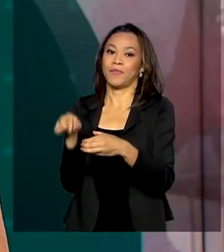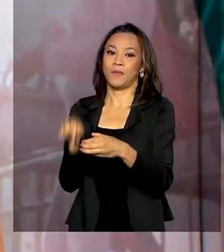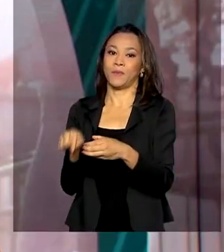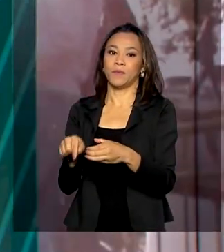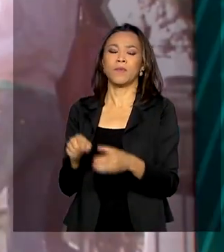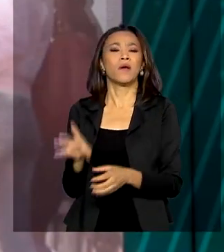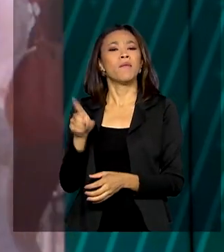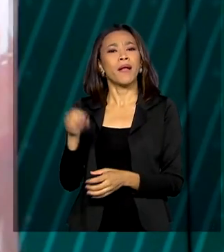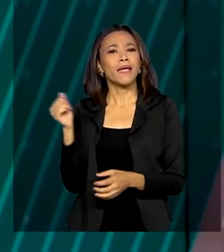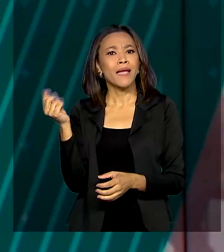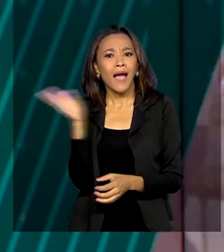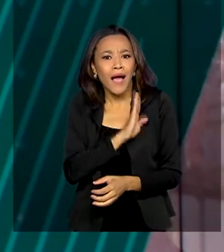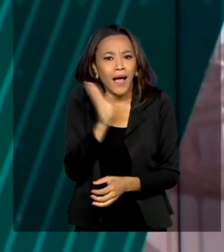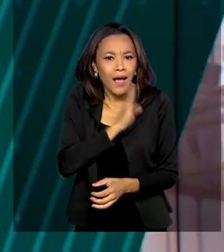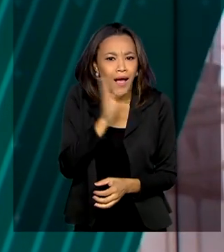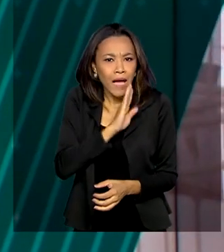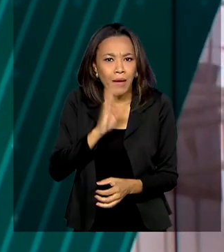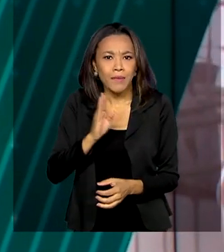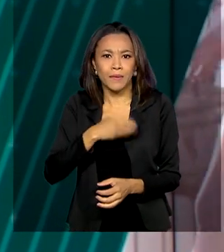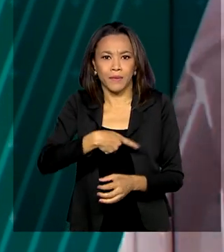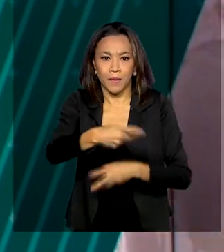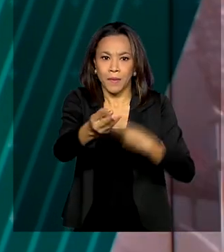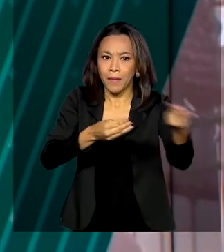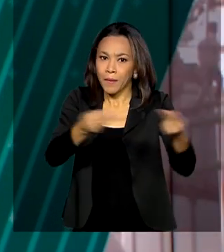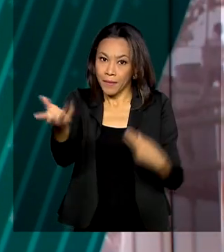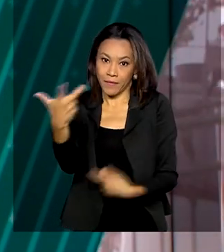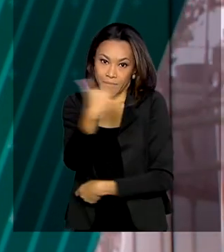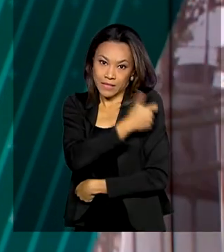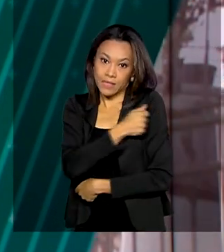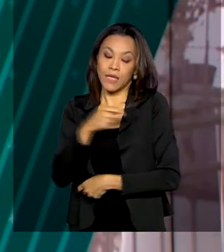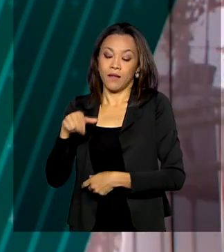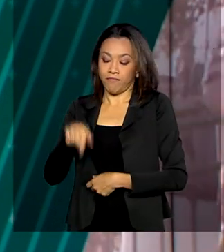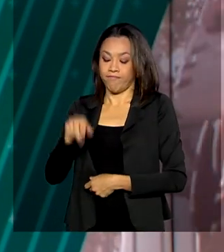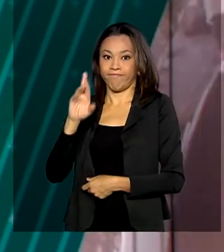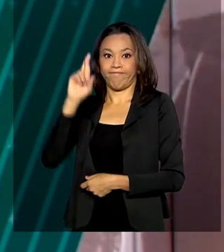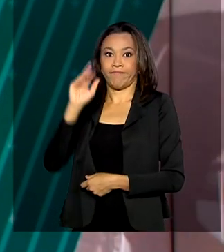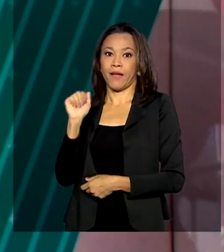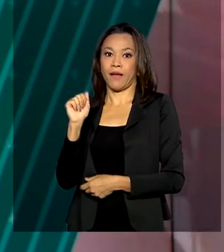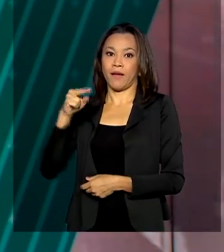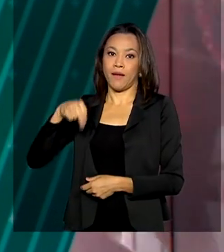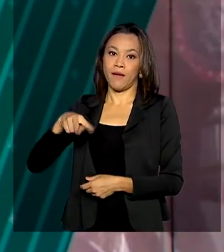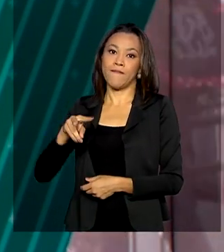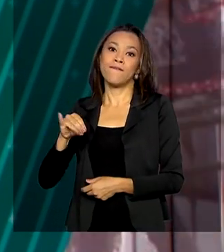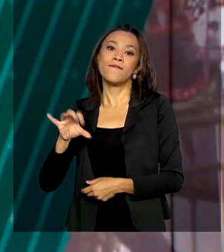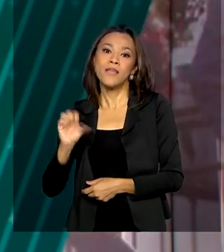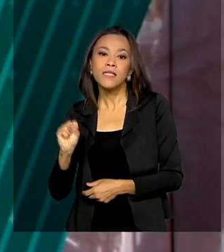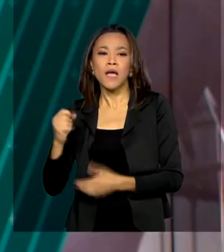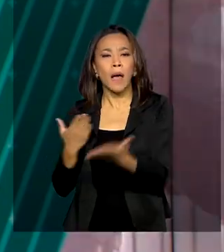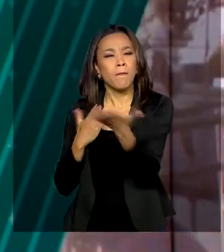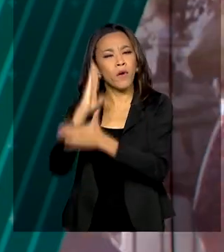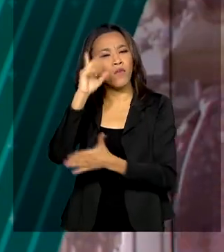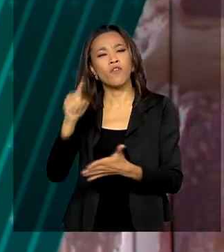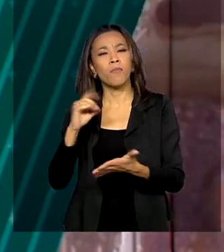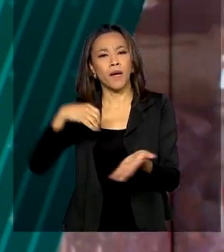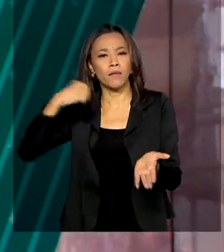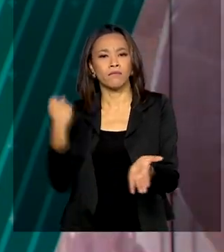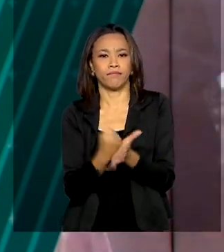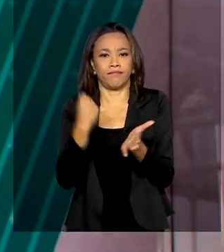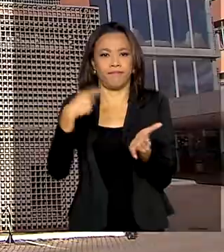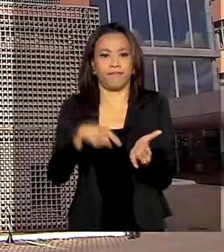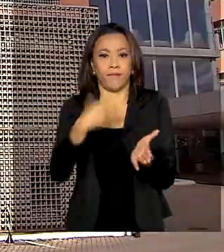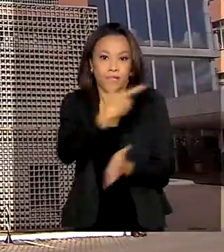que possam chegar mais rápido à população, a Anvisa aprovou medida para agilizar a análise do registro das vacinas.